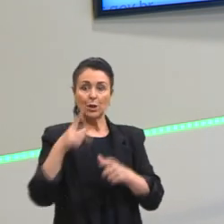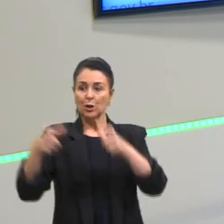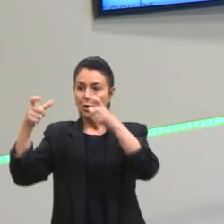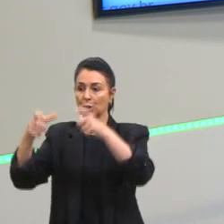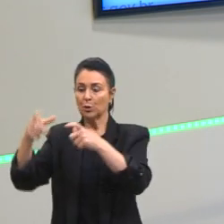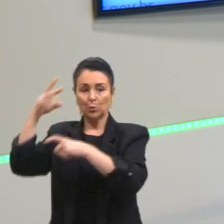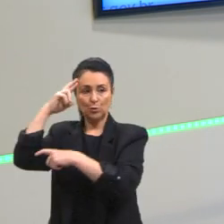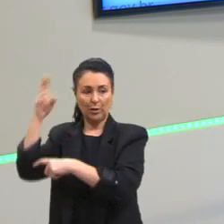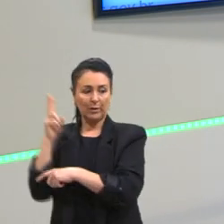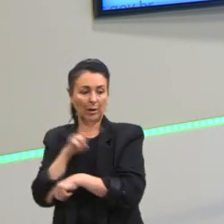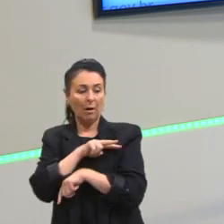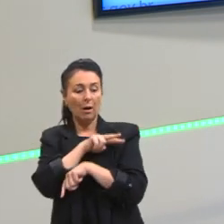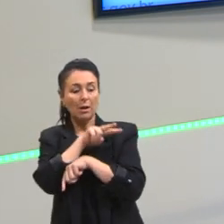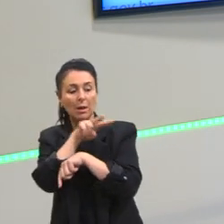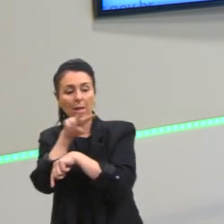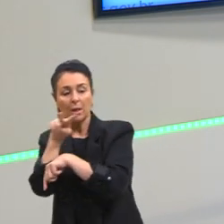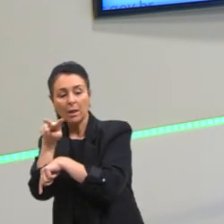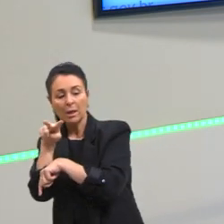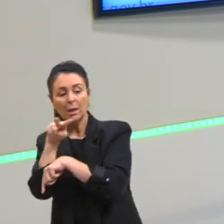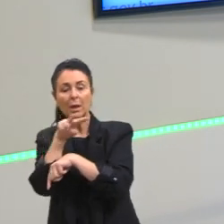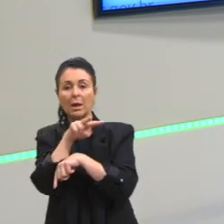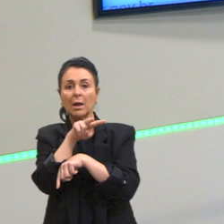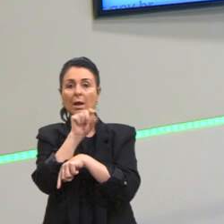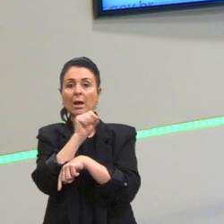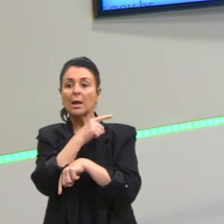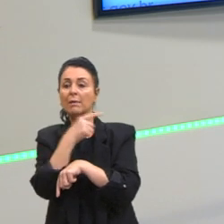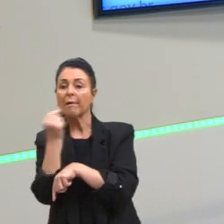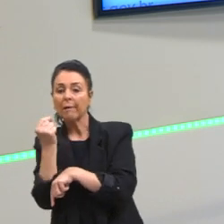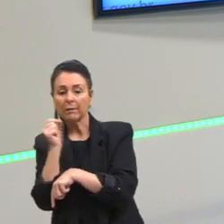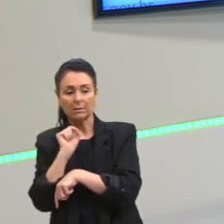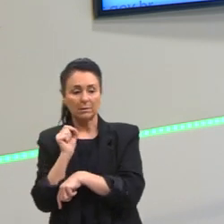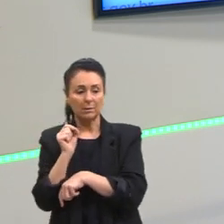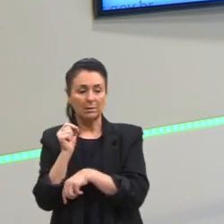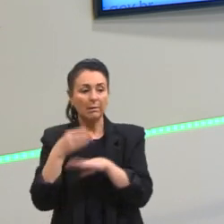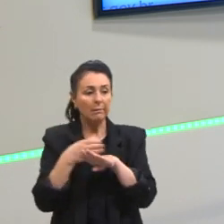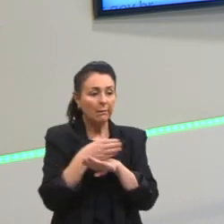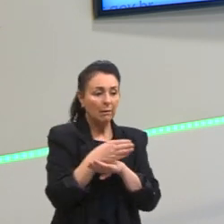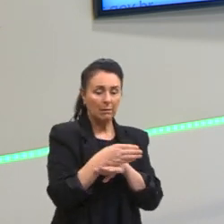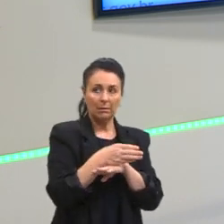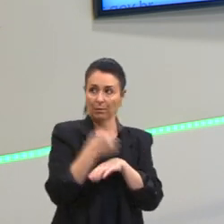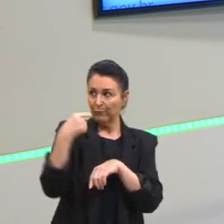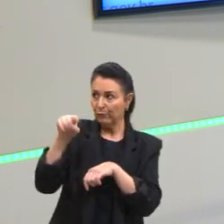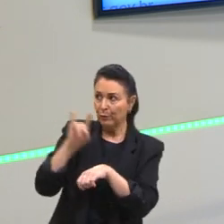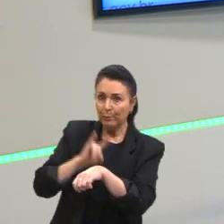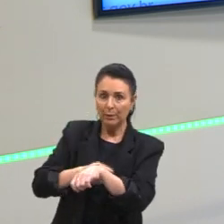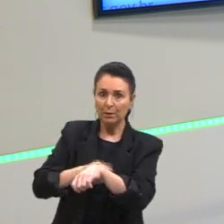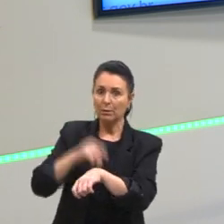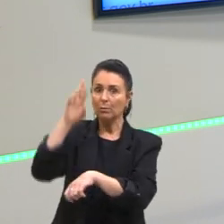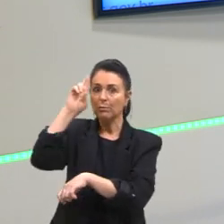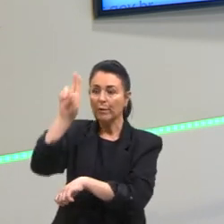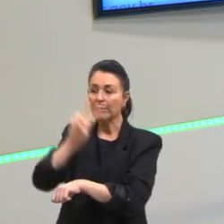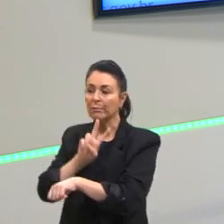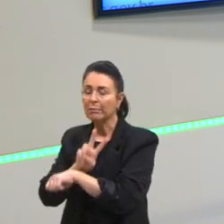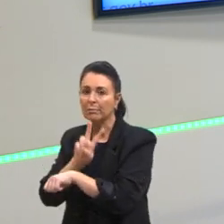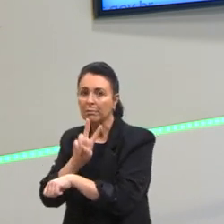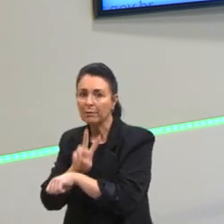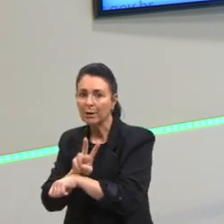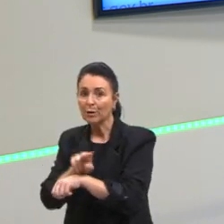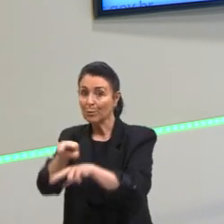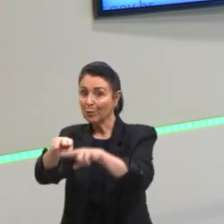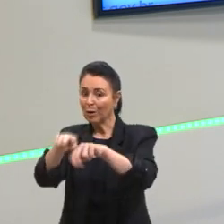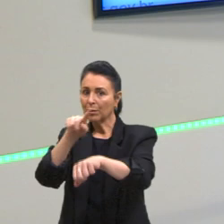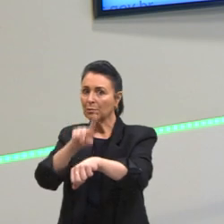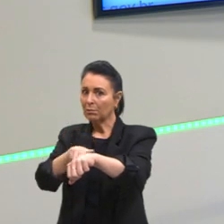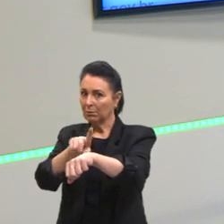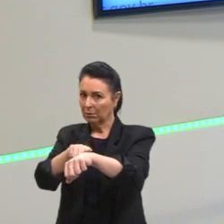se eventualmente alguém sai, entra nas demais salas, se vai ao banheiro, enfim, se gasta tempo a não ser para